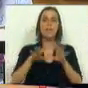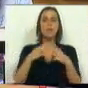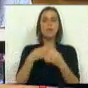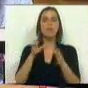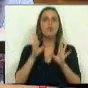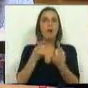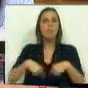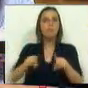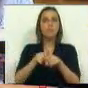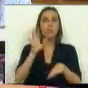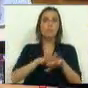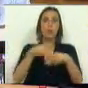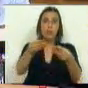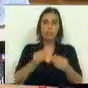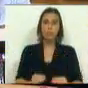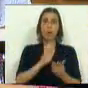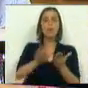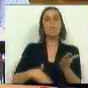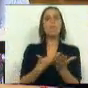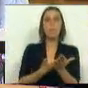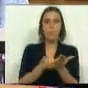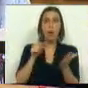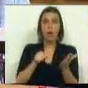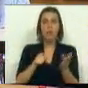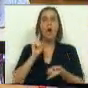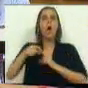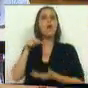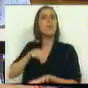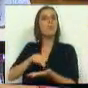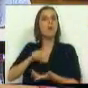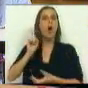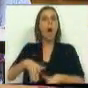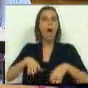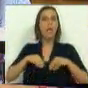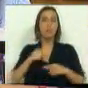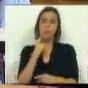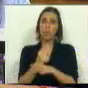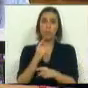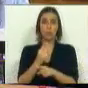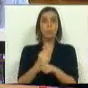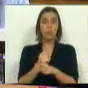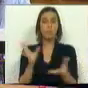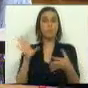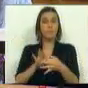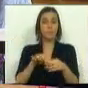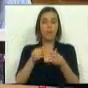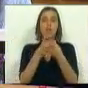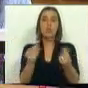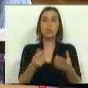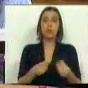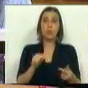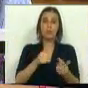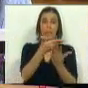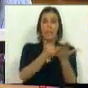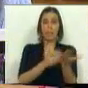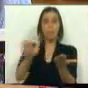ouvidos para a construção desta proposta e qual foi a posição assumida pelos mesmos relativamente às soluções que